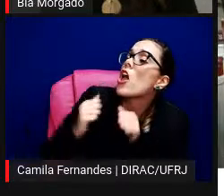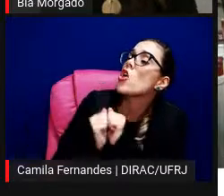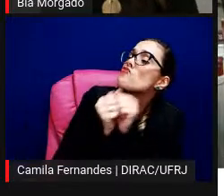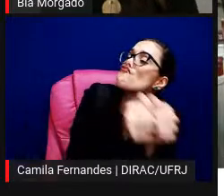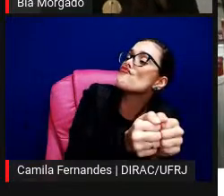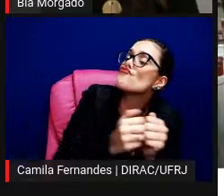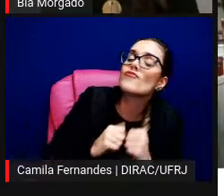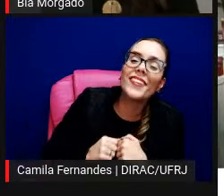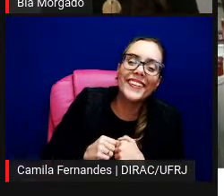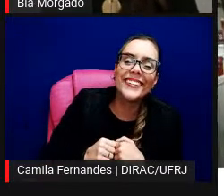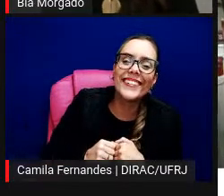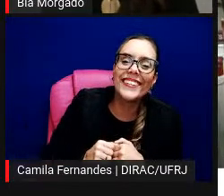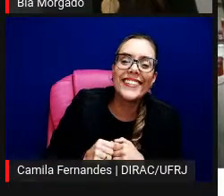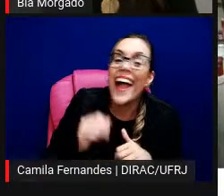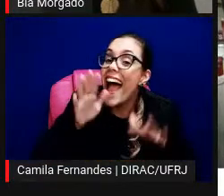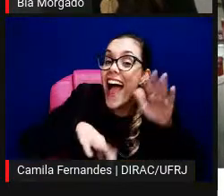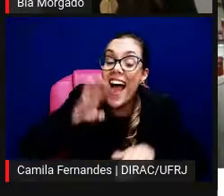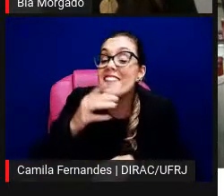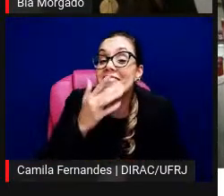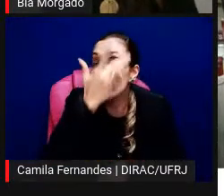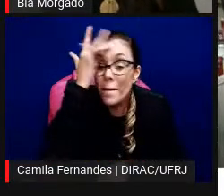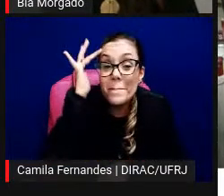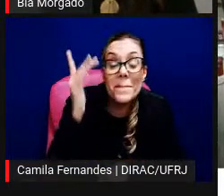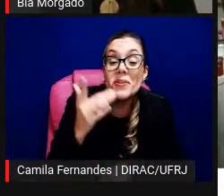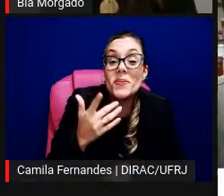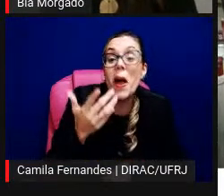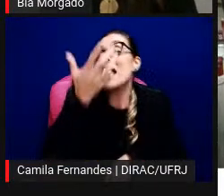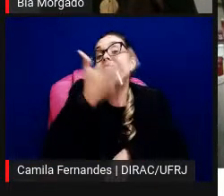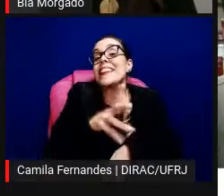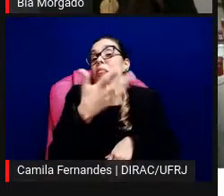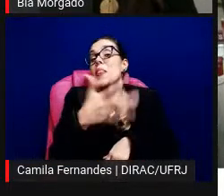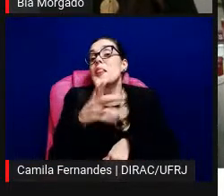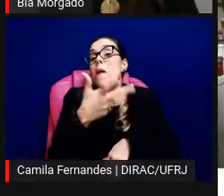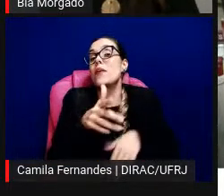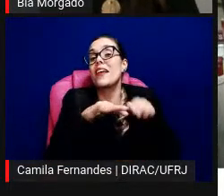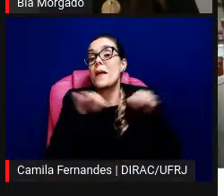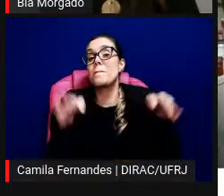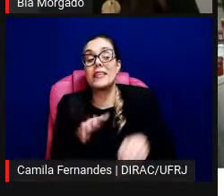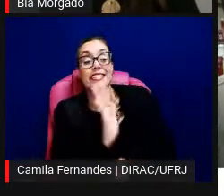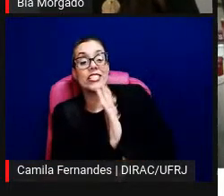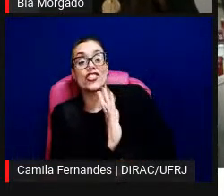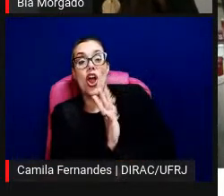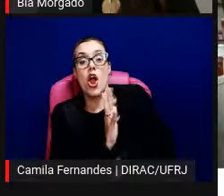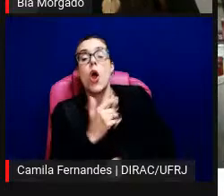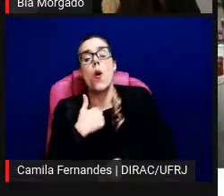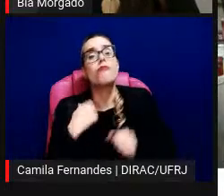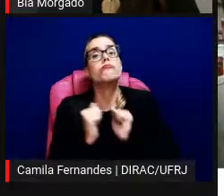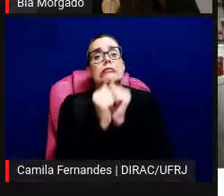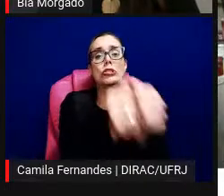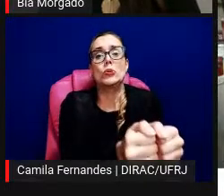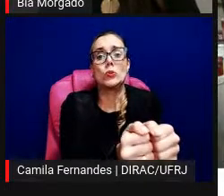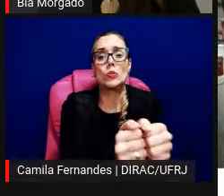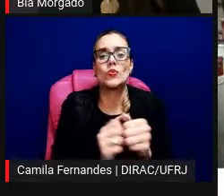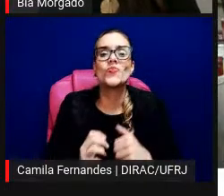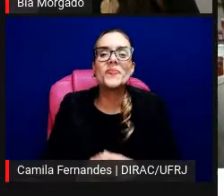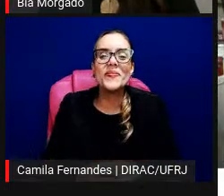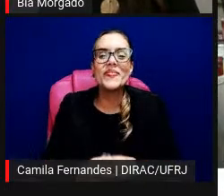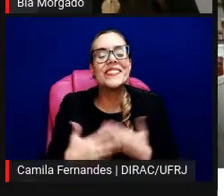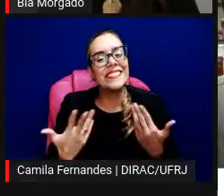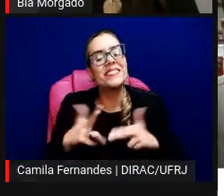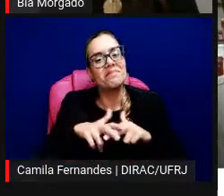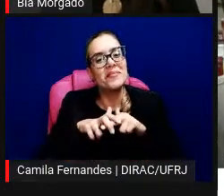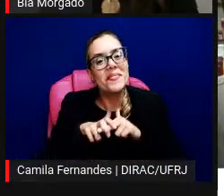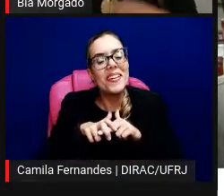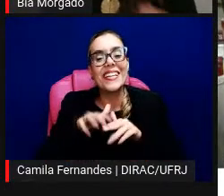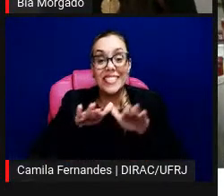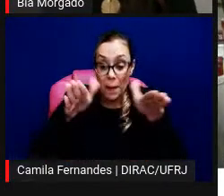é o nosso local de encontro a mesa é o nosso local de fazer amizade a gente só se conhece por causa